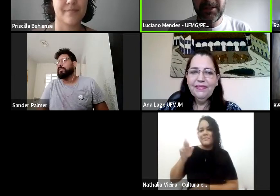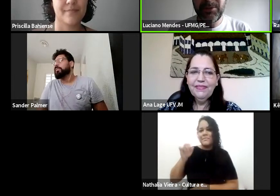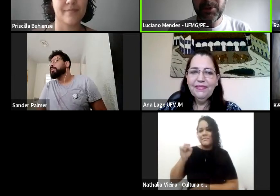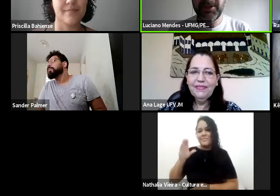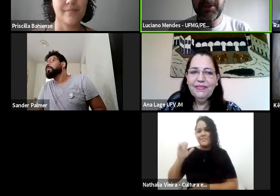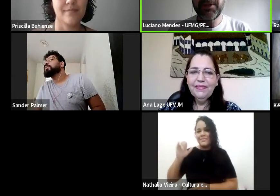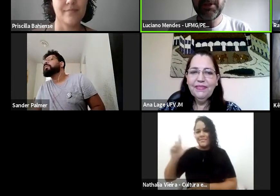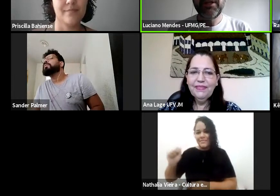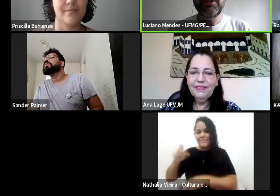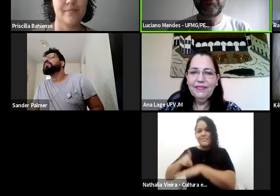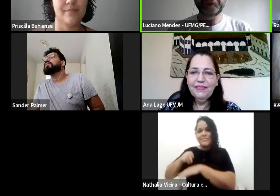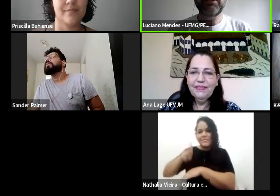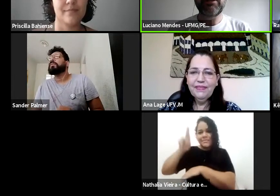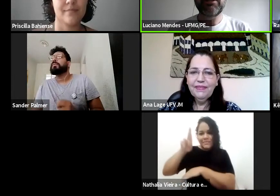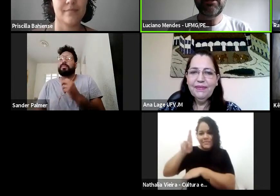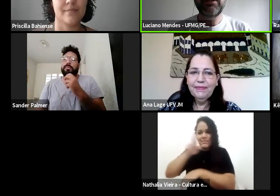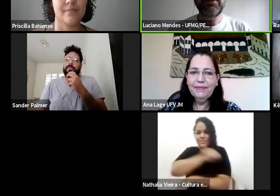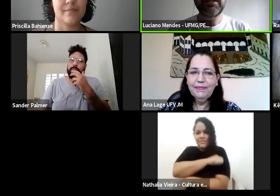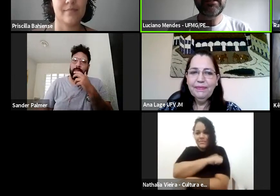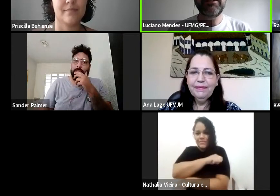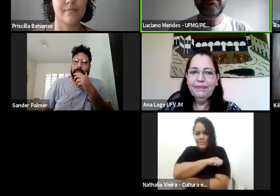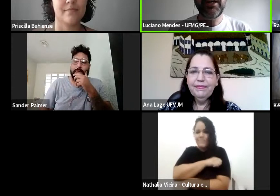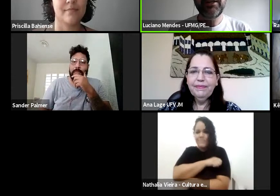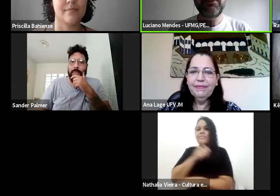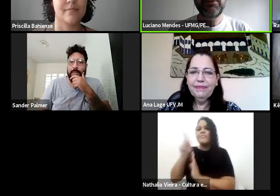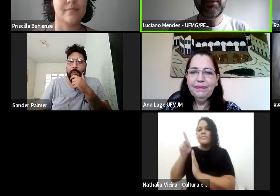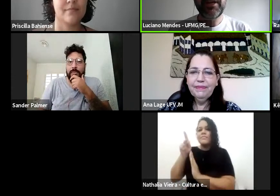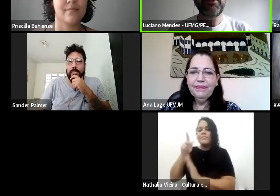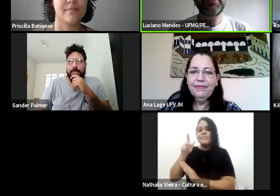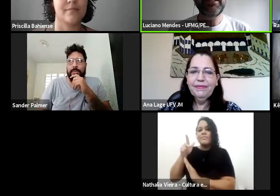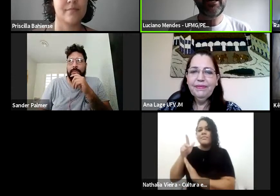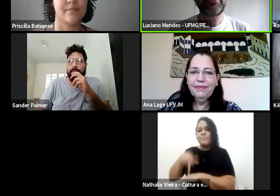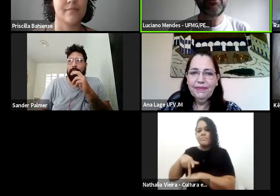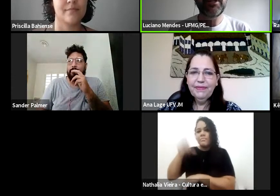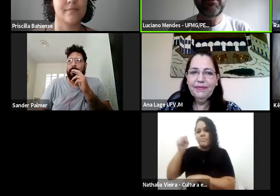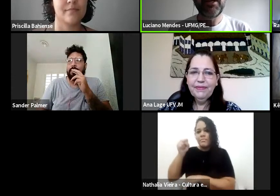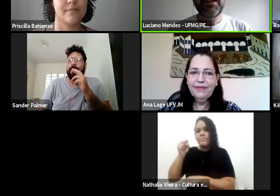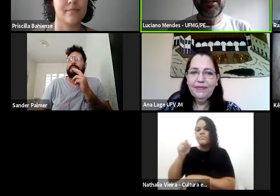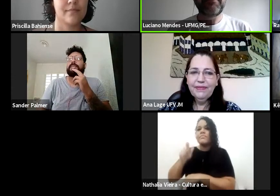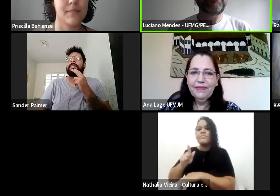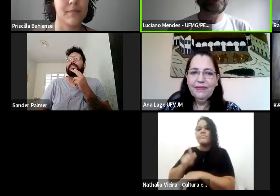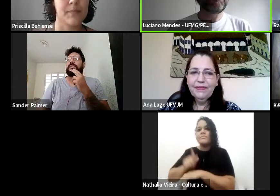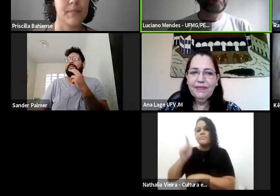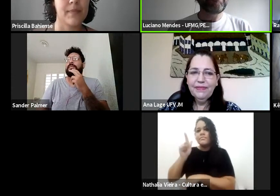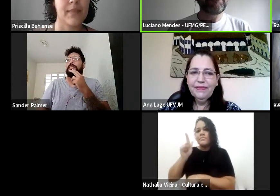doutoranda do Programa de Pós-Graduação em Educação, vai nos apresentar agora.